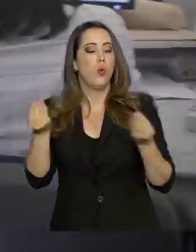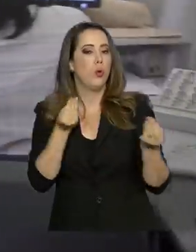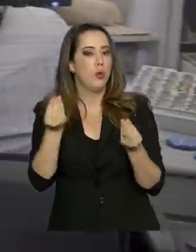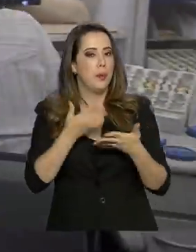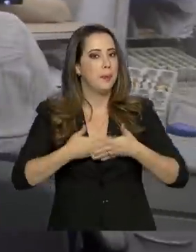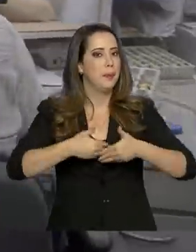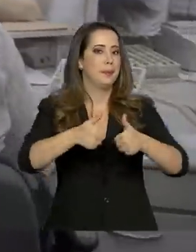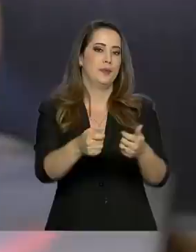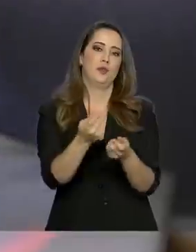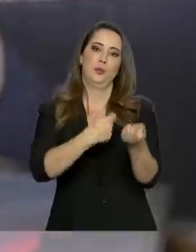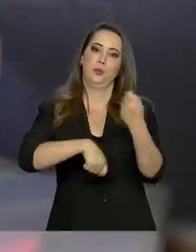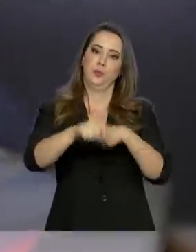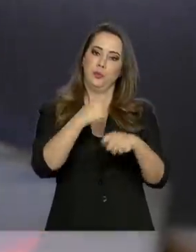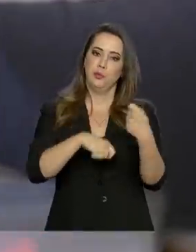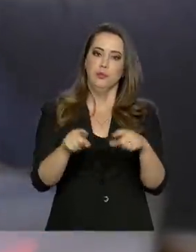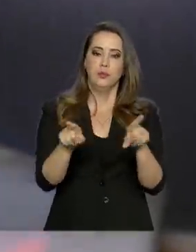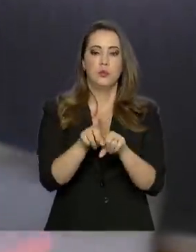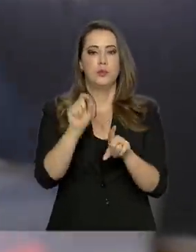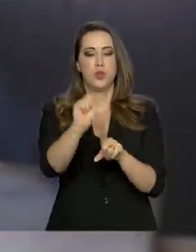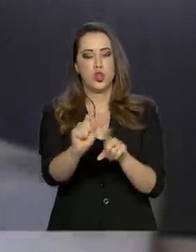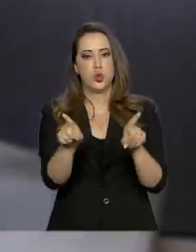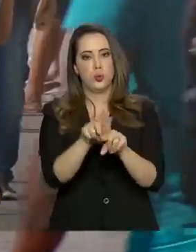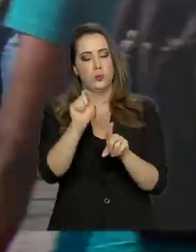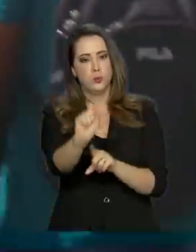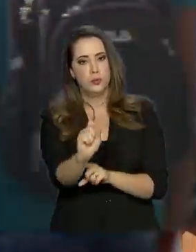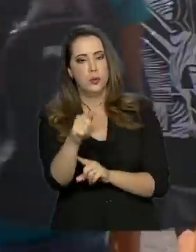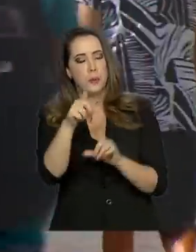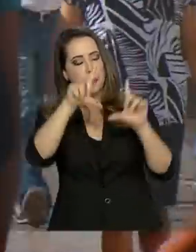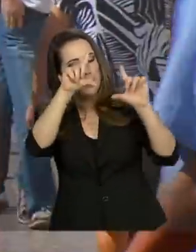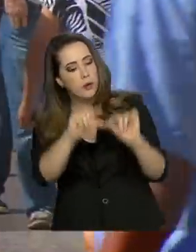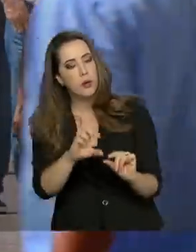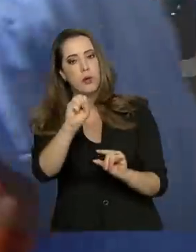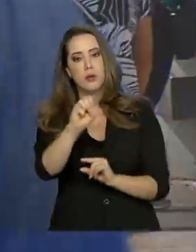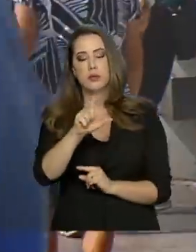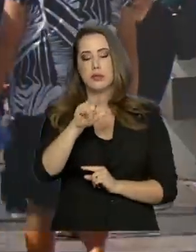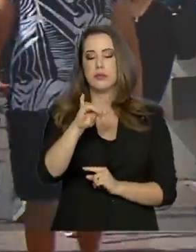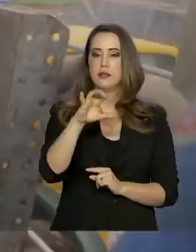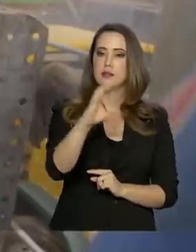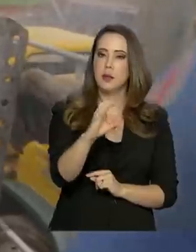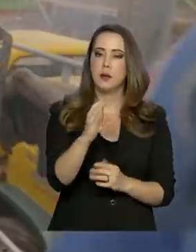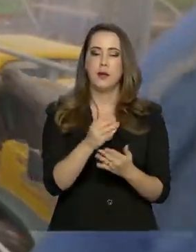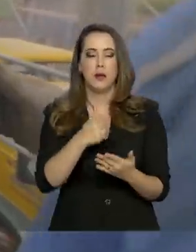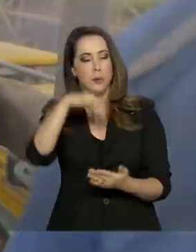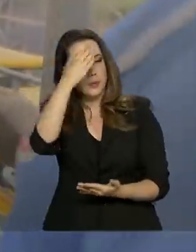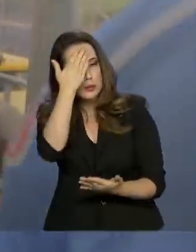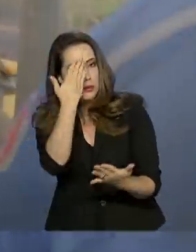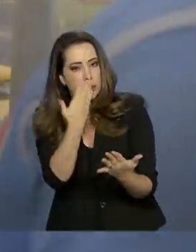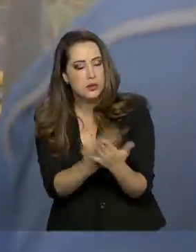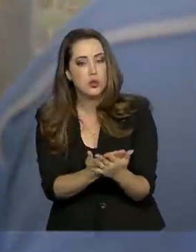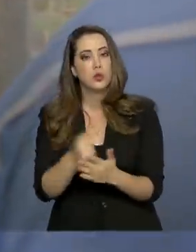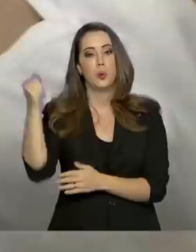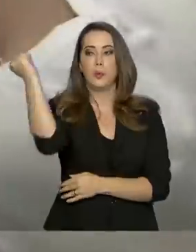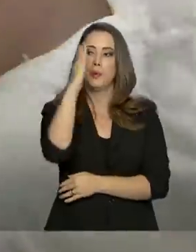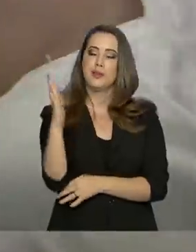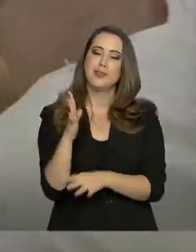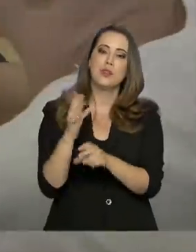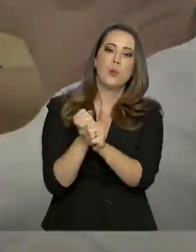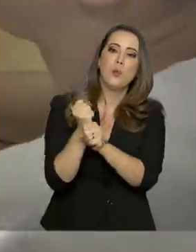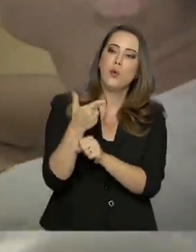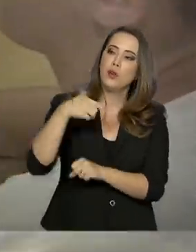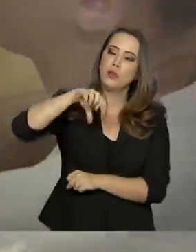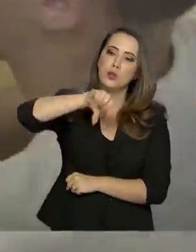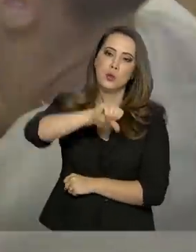de recuperação da economia. A menor selic da história, maior confiança do investidor. O Brasil fecha 2019